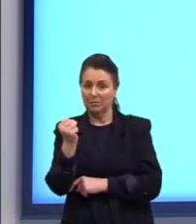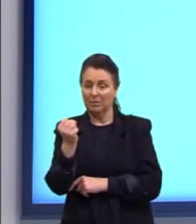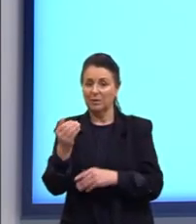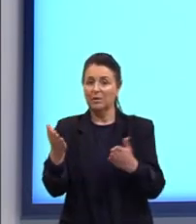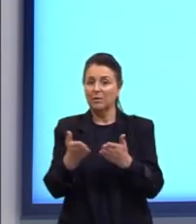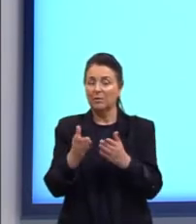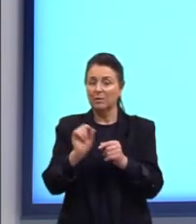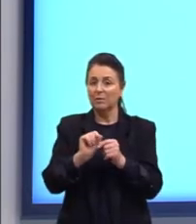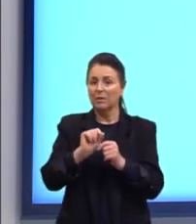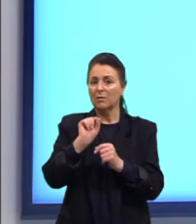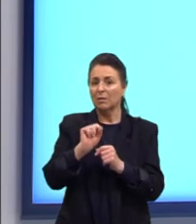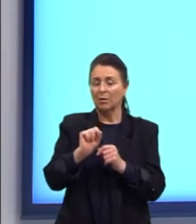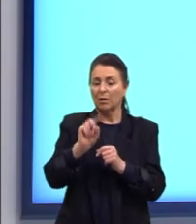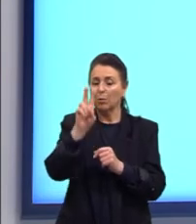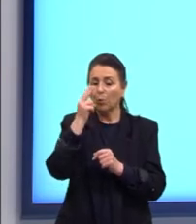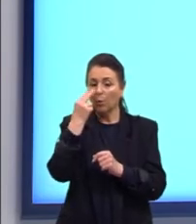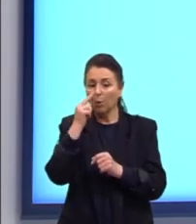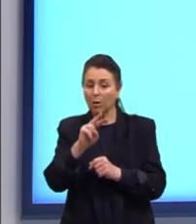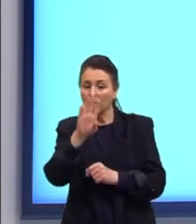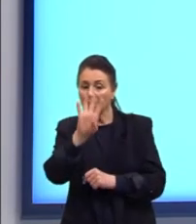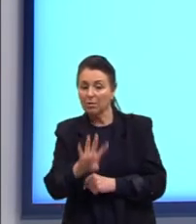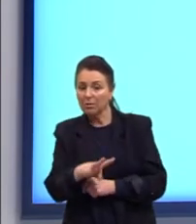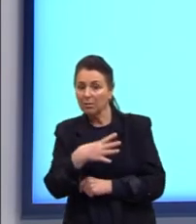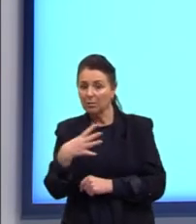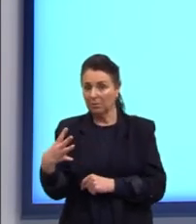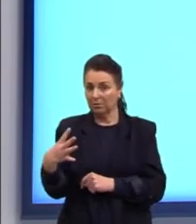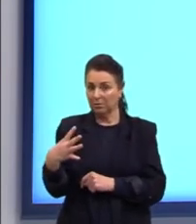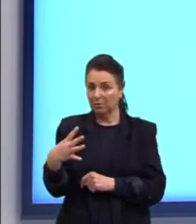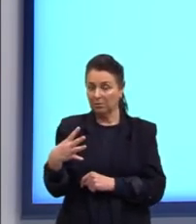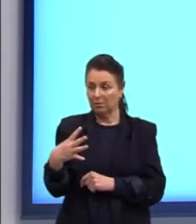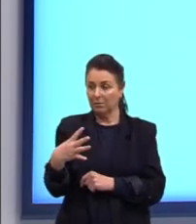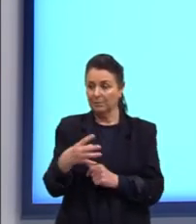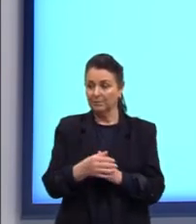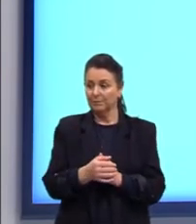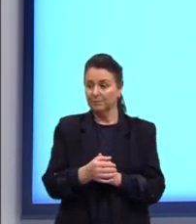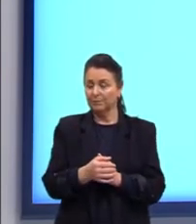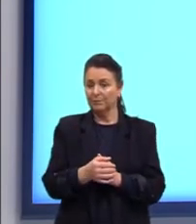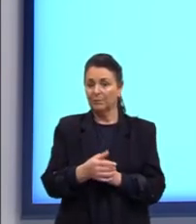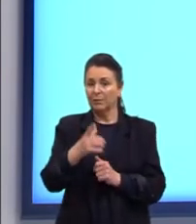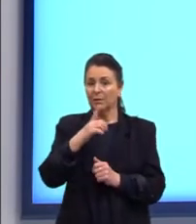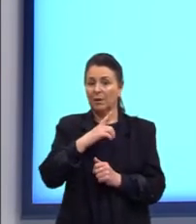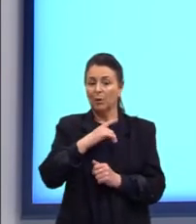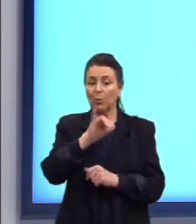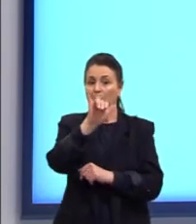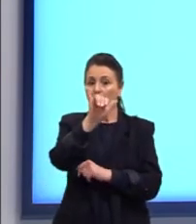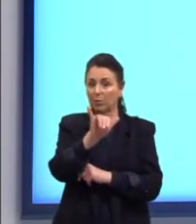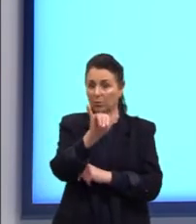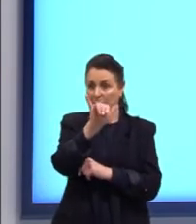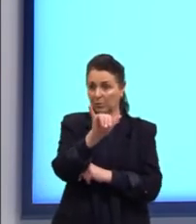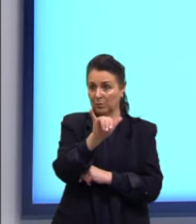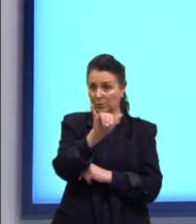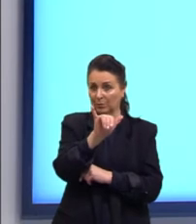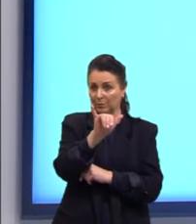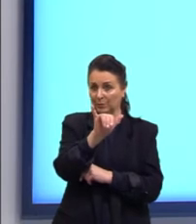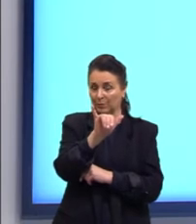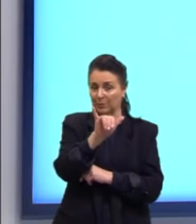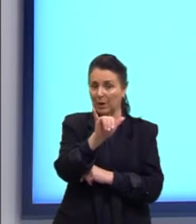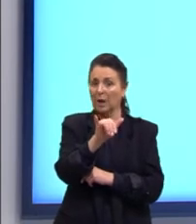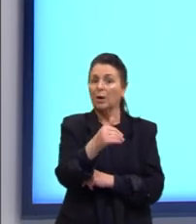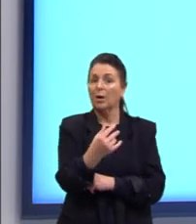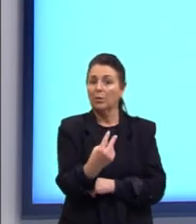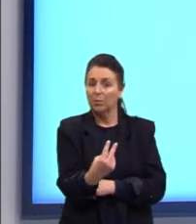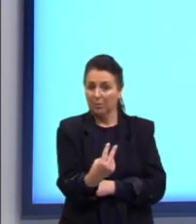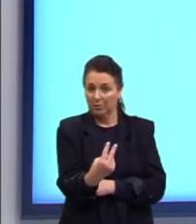consultar a nossa tabela. Nós vamos considerar, então, o Y, né, sendo no primeiro momento ali o 2,